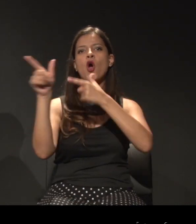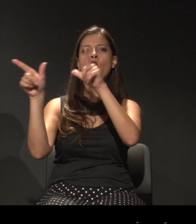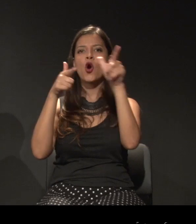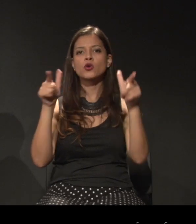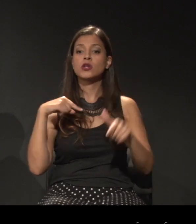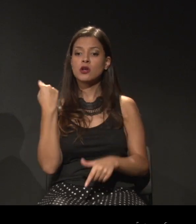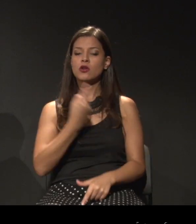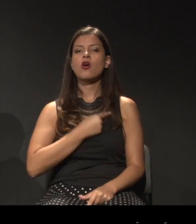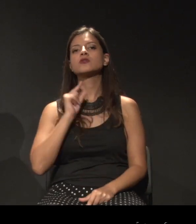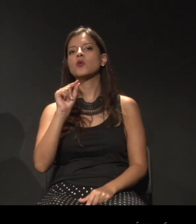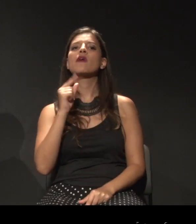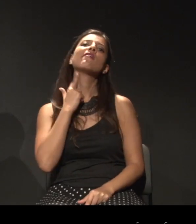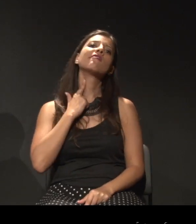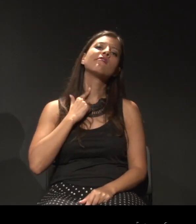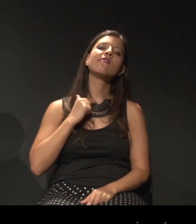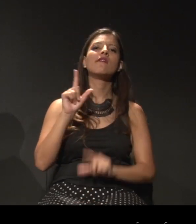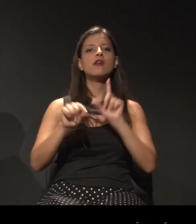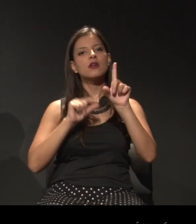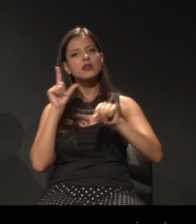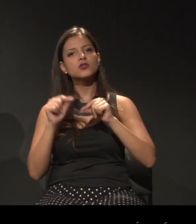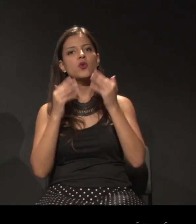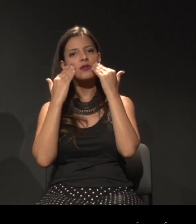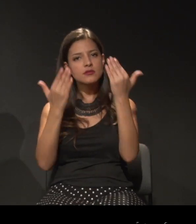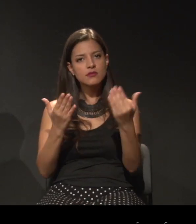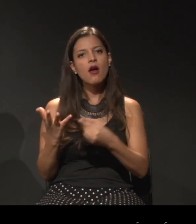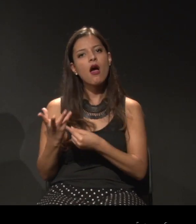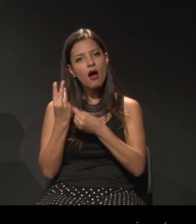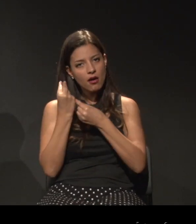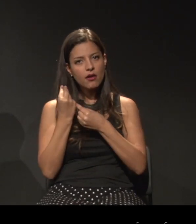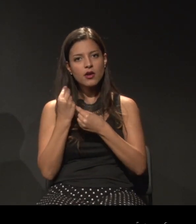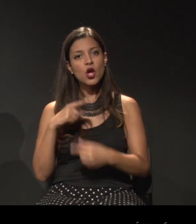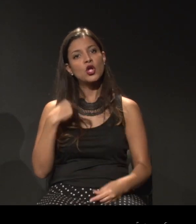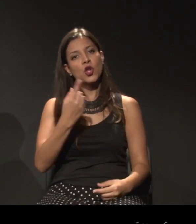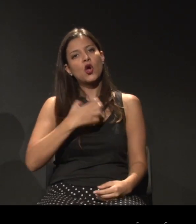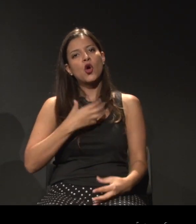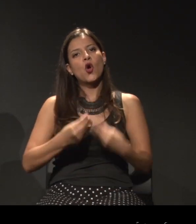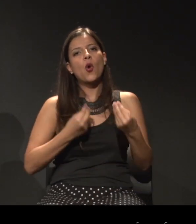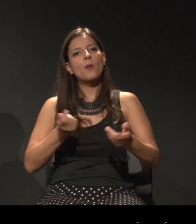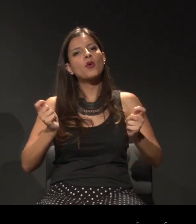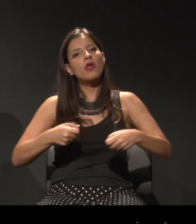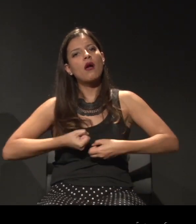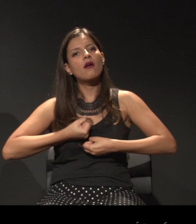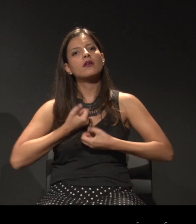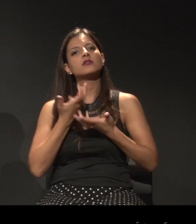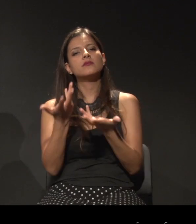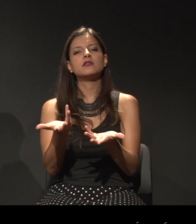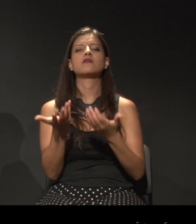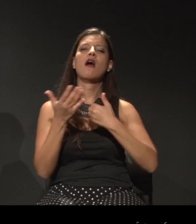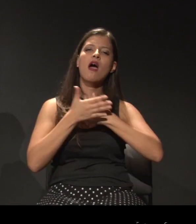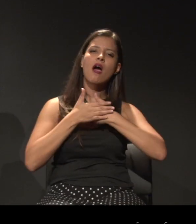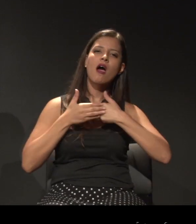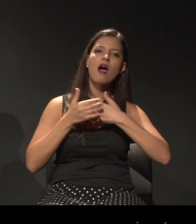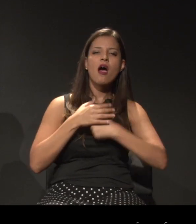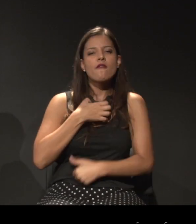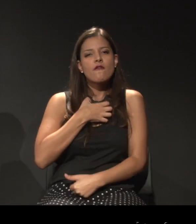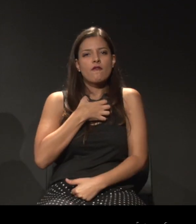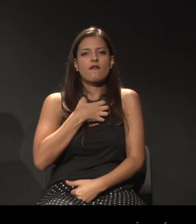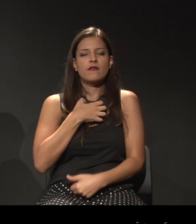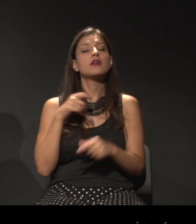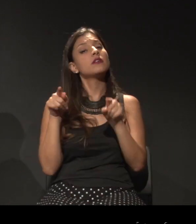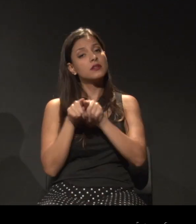estéticas, artísticas, nossas maneiras de expressar afetos e nossos